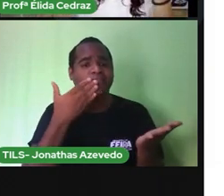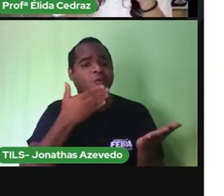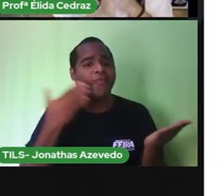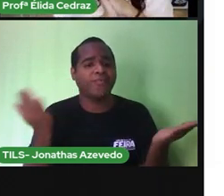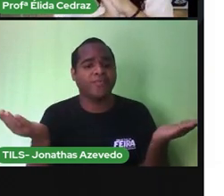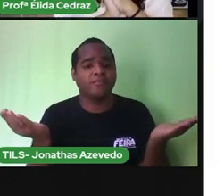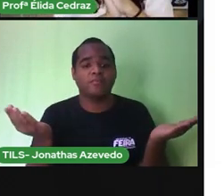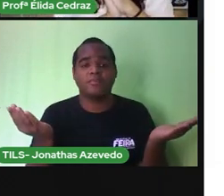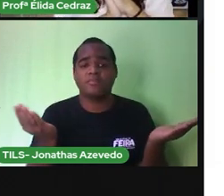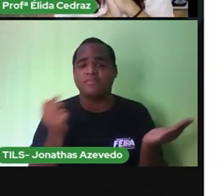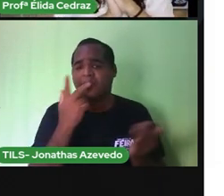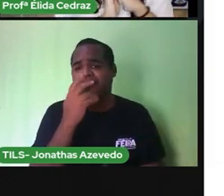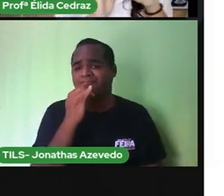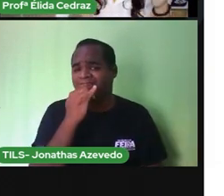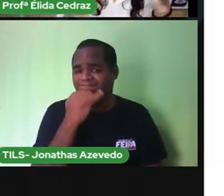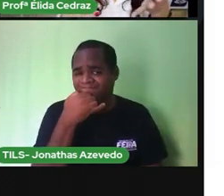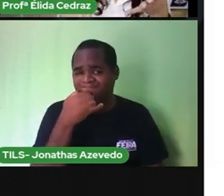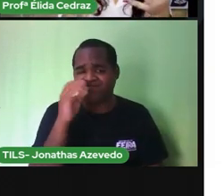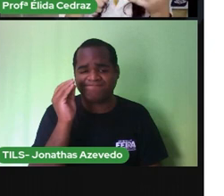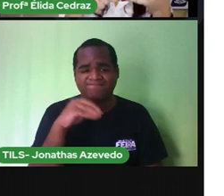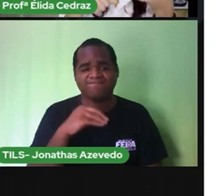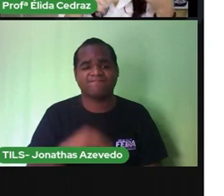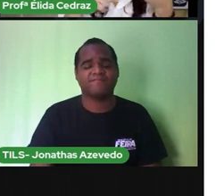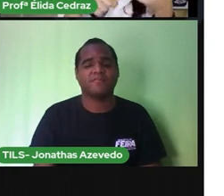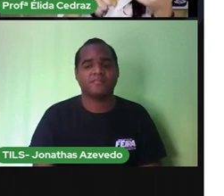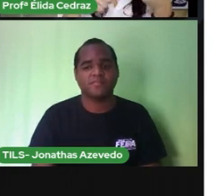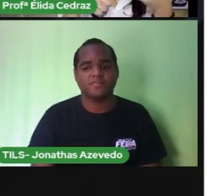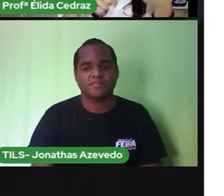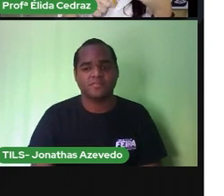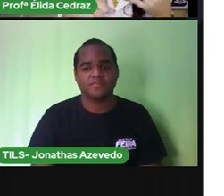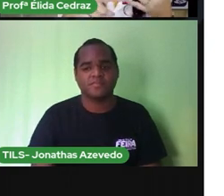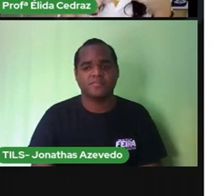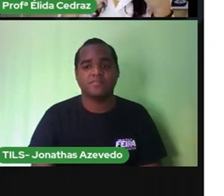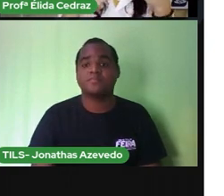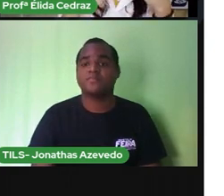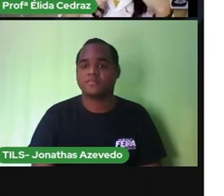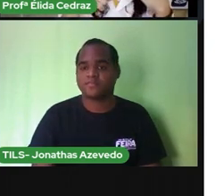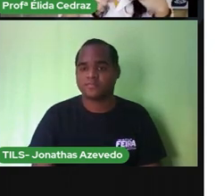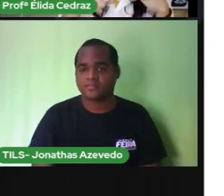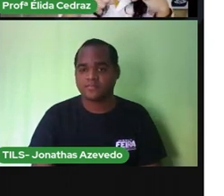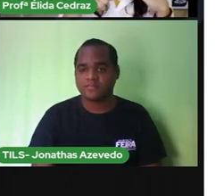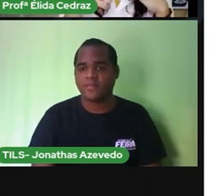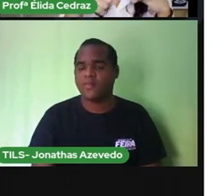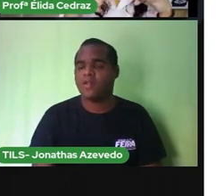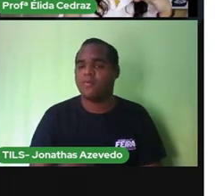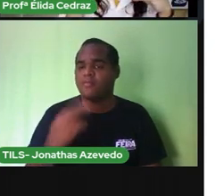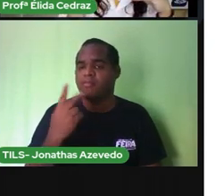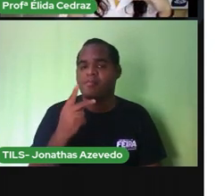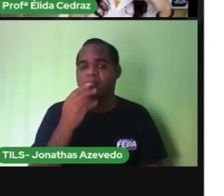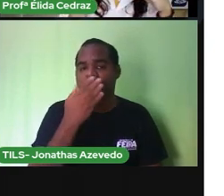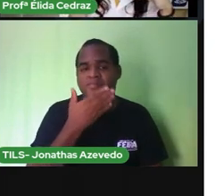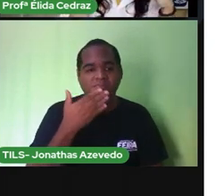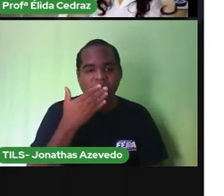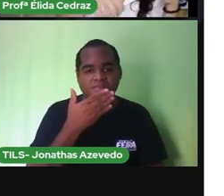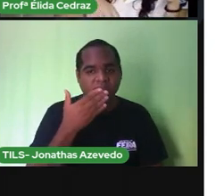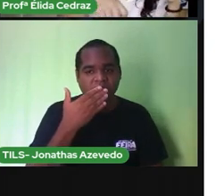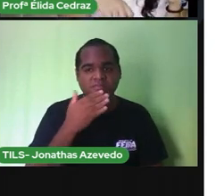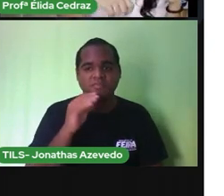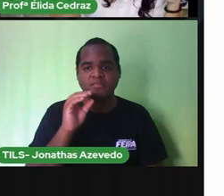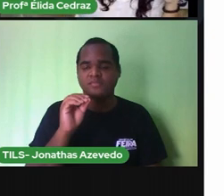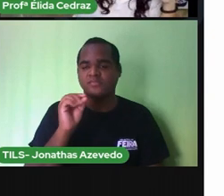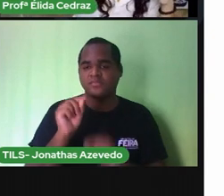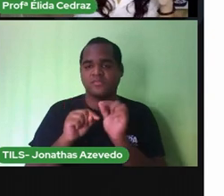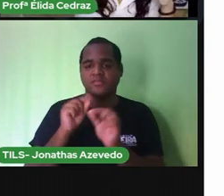Mas ele tá triste. comer muitos doces e não escovar os dentes frequentemente